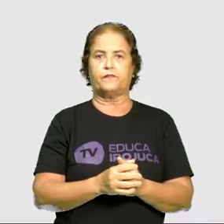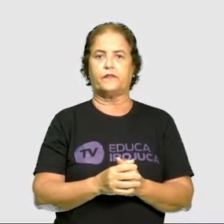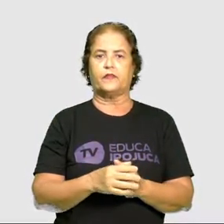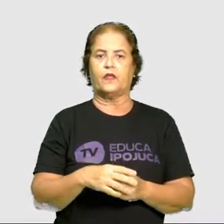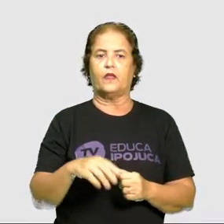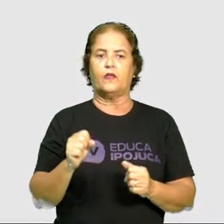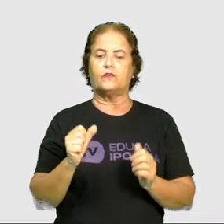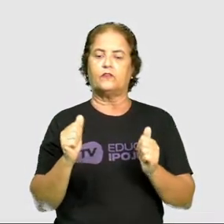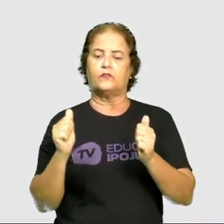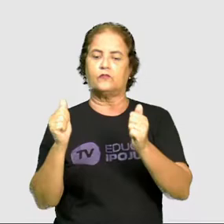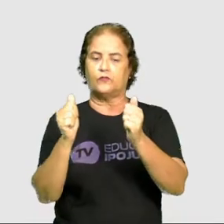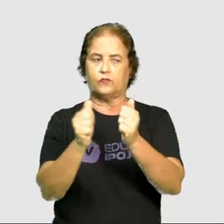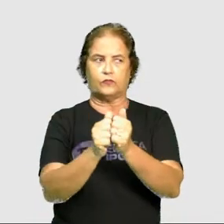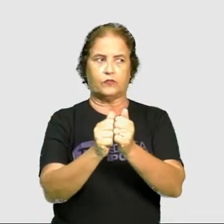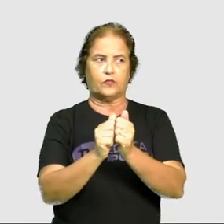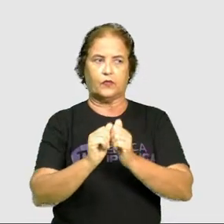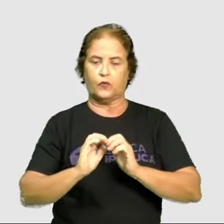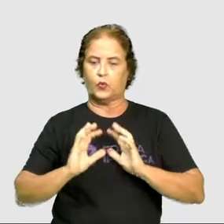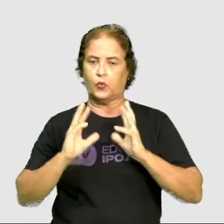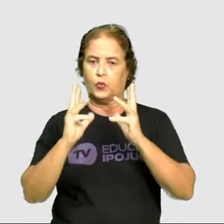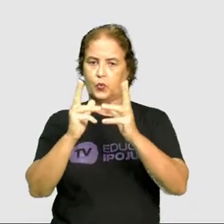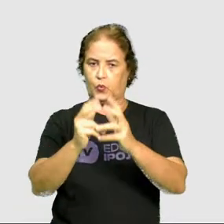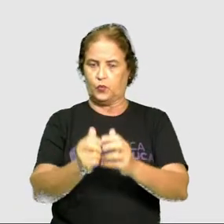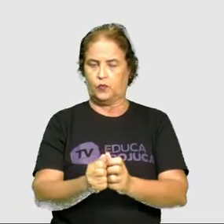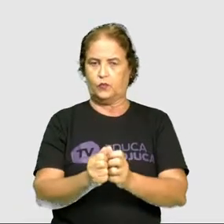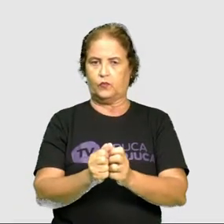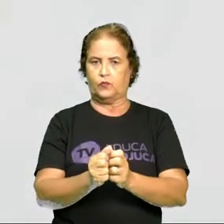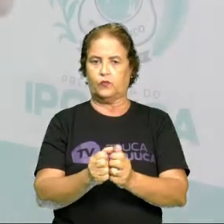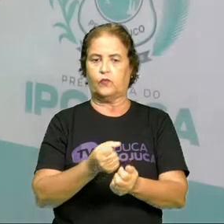eu juntando tudo, eu vou ter quanto?